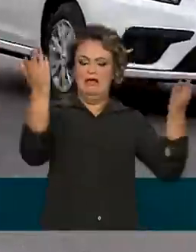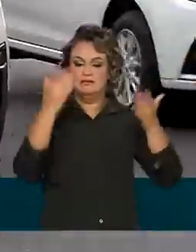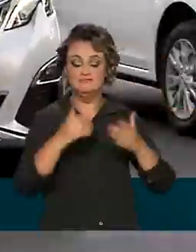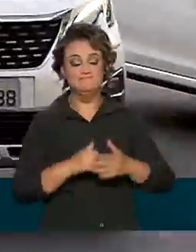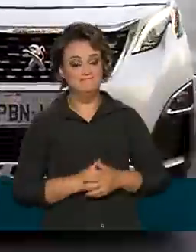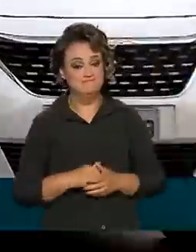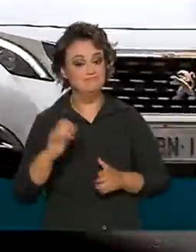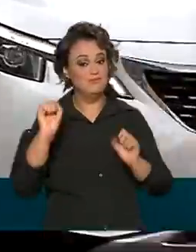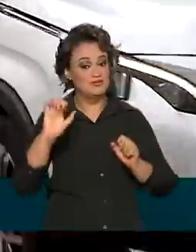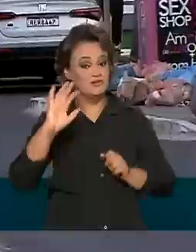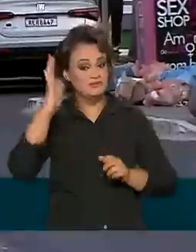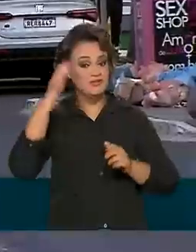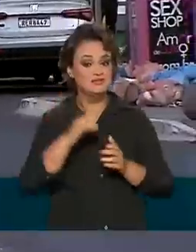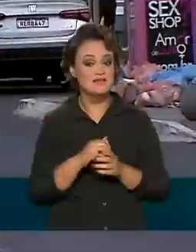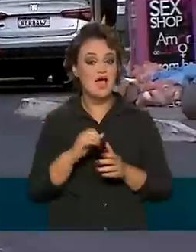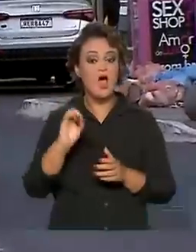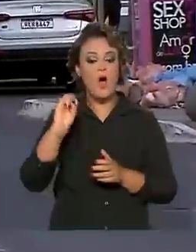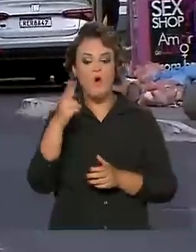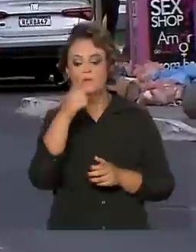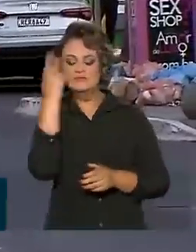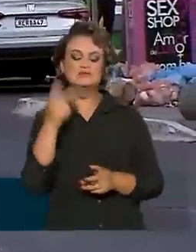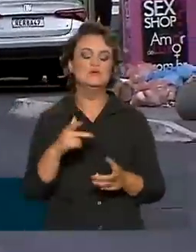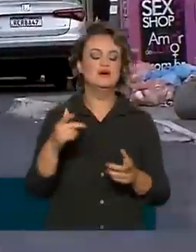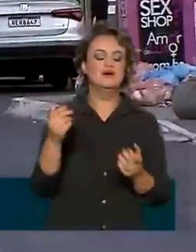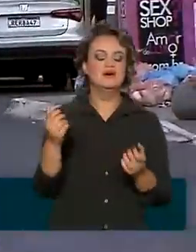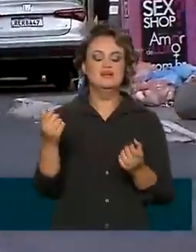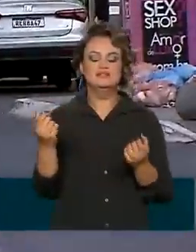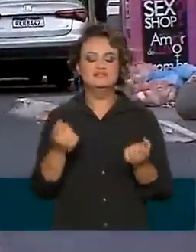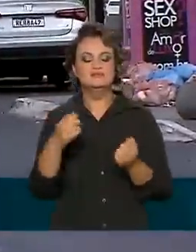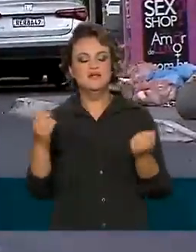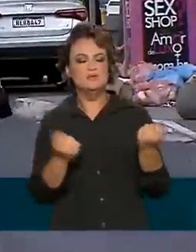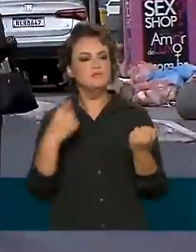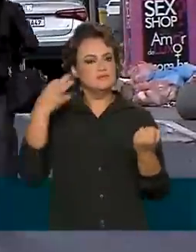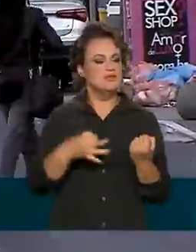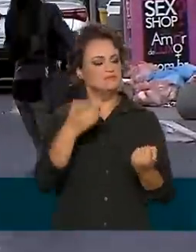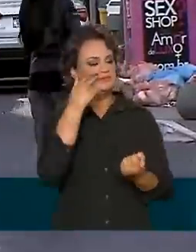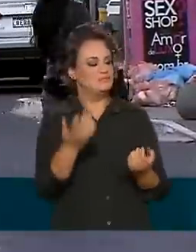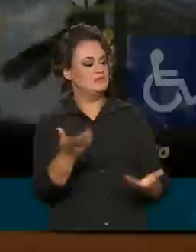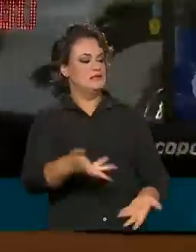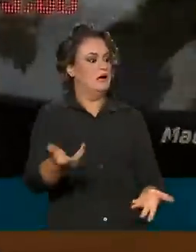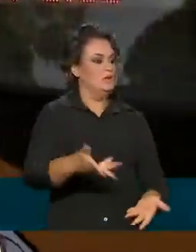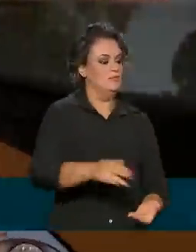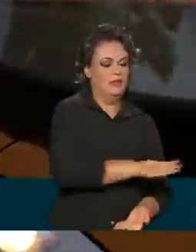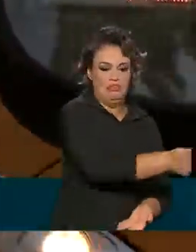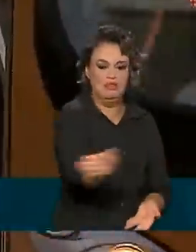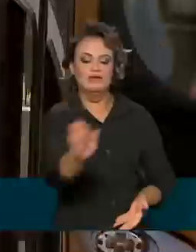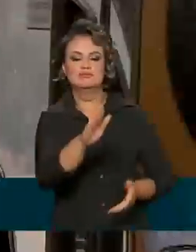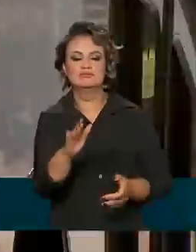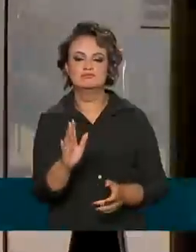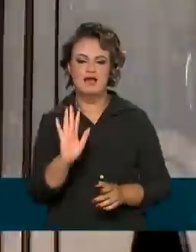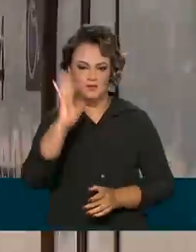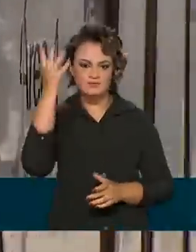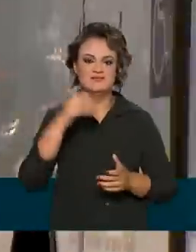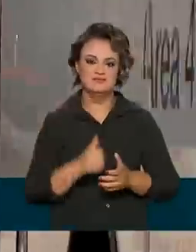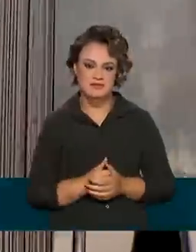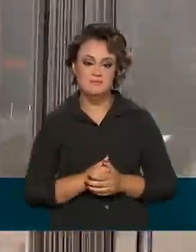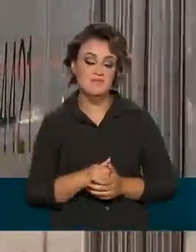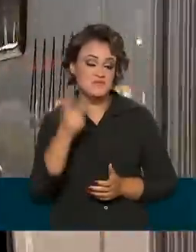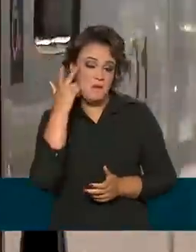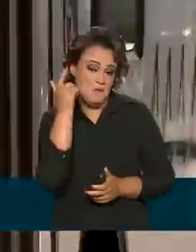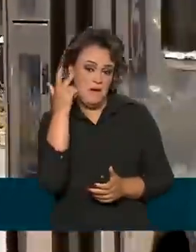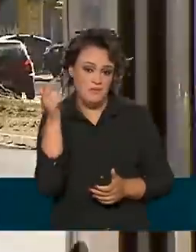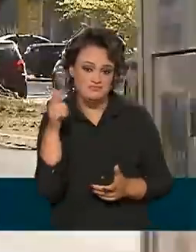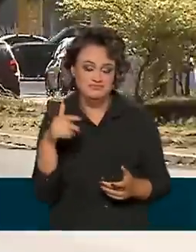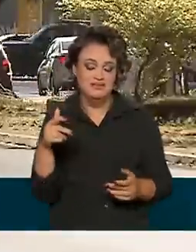velocidade da via e um apressadinho querendo passar a qualquer custo? Essas situações são comuns